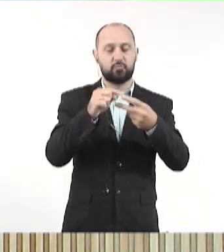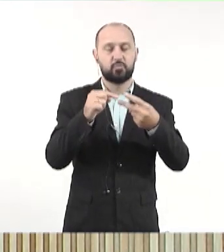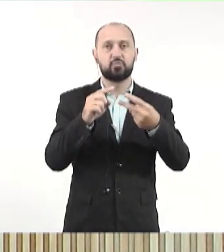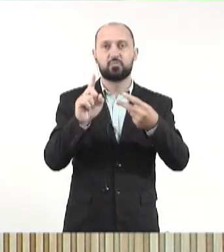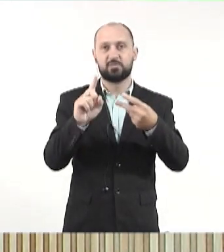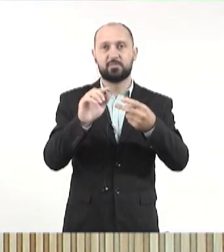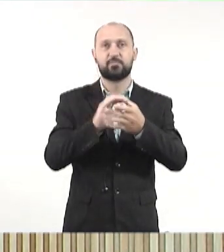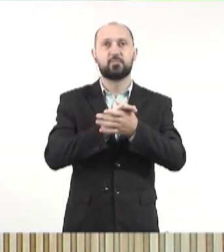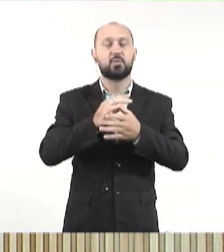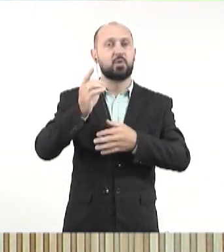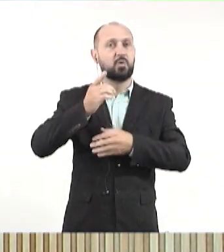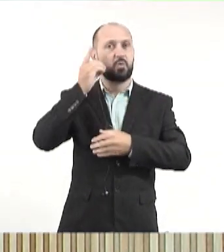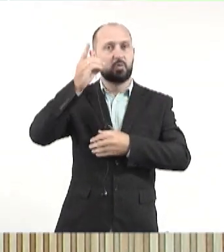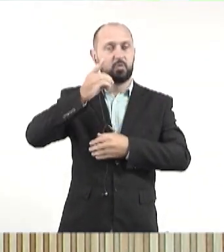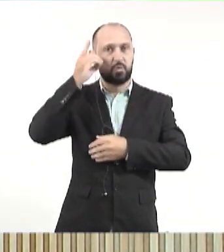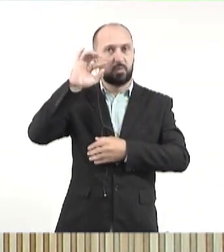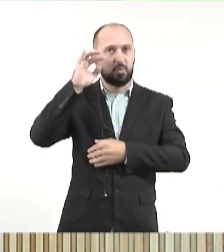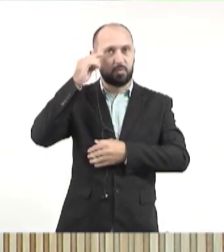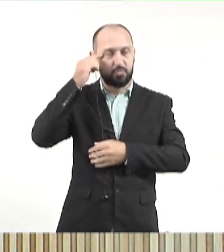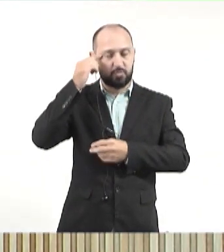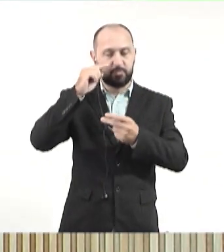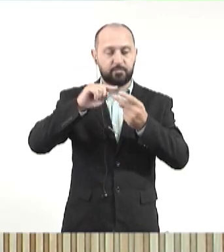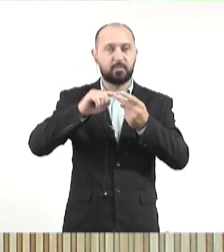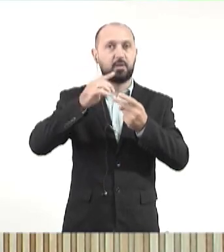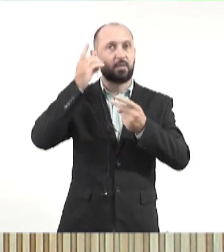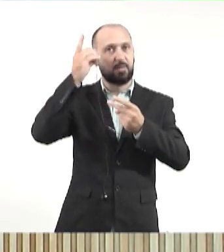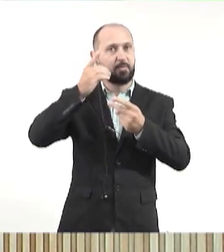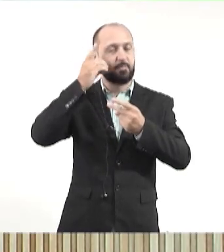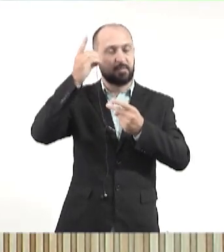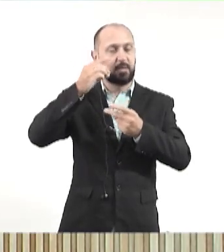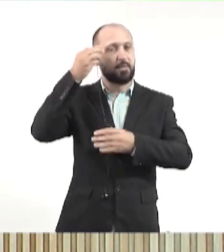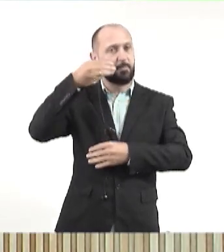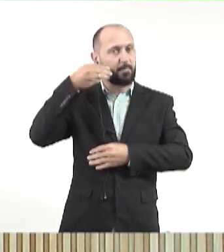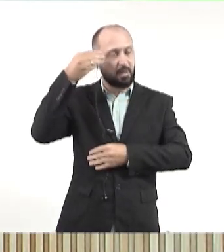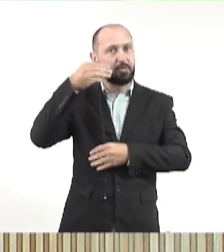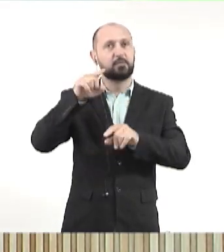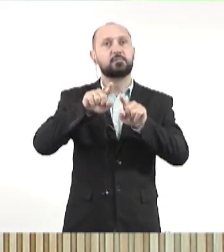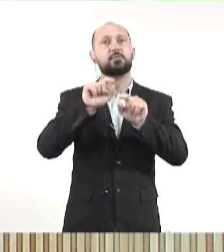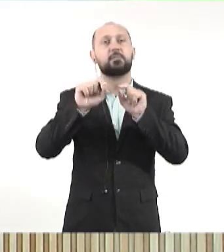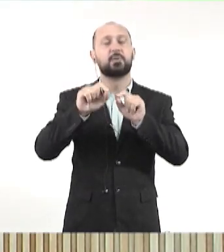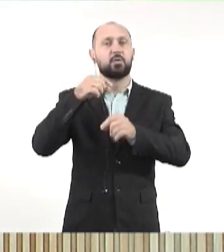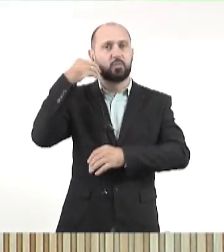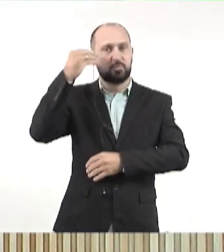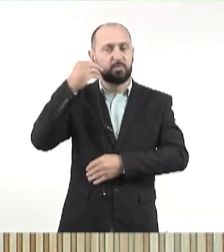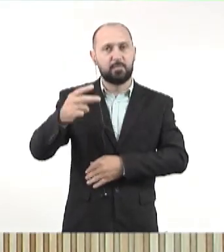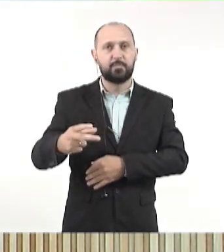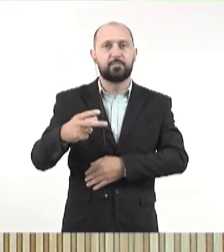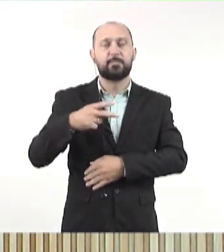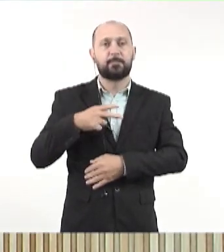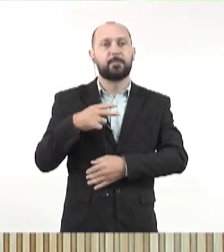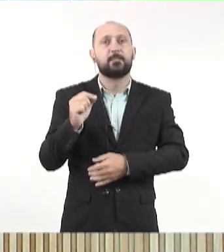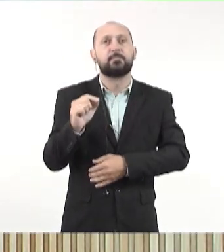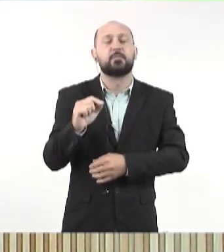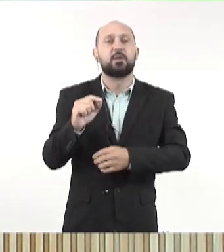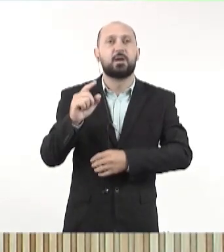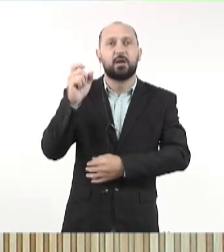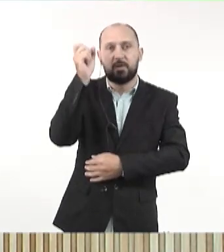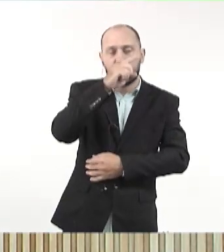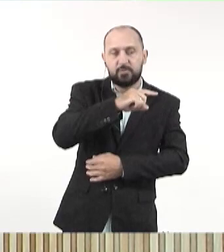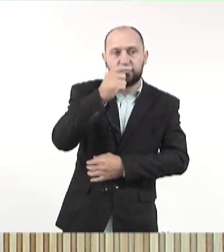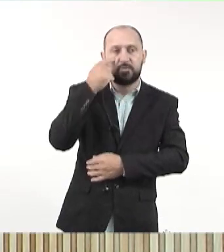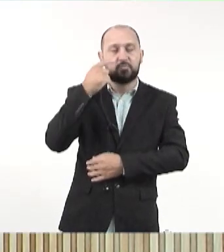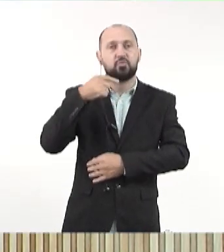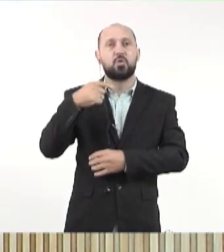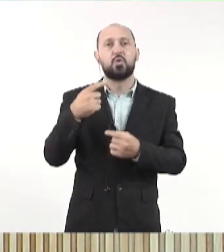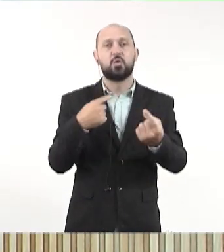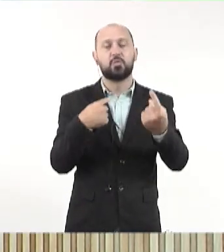duas falas. O deputado Roberto Oshio, que é deputada Mara Caseiro, inclusive com experiências pessoais com relação à dificuldade